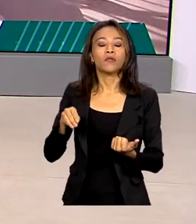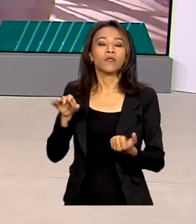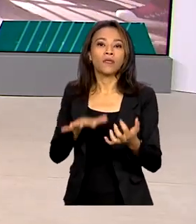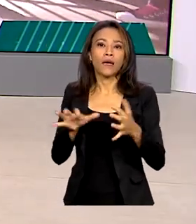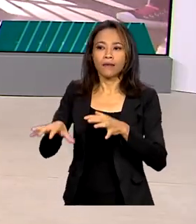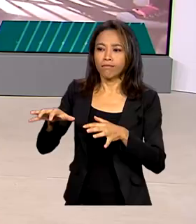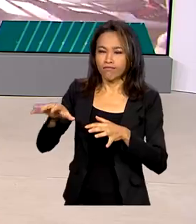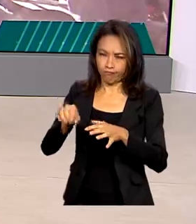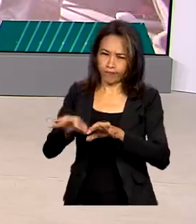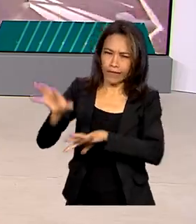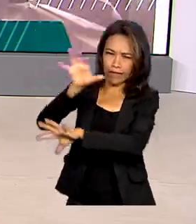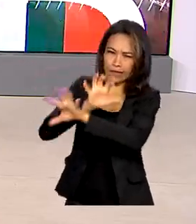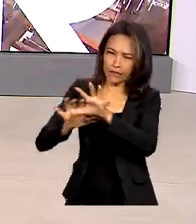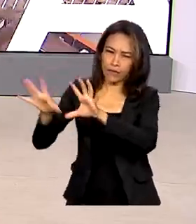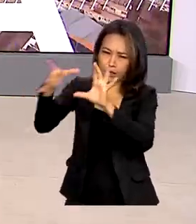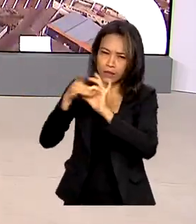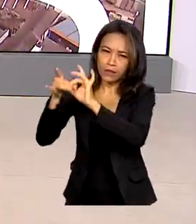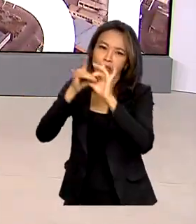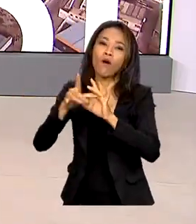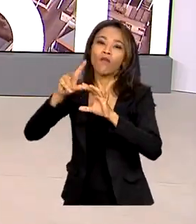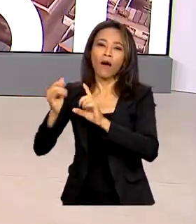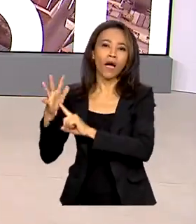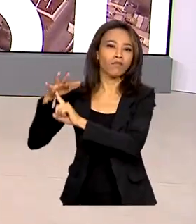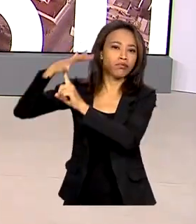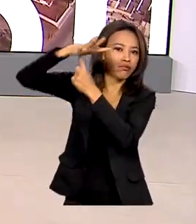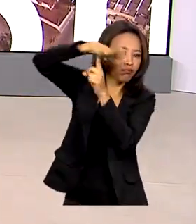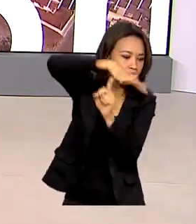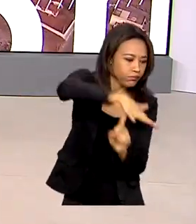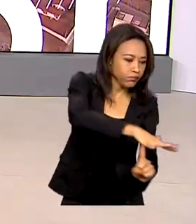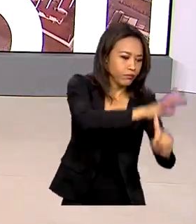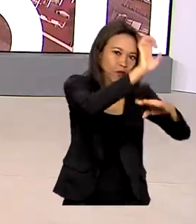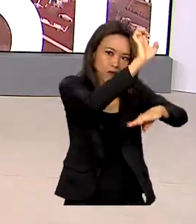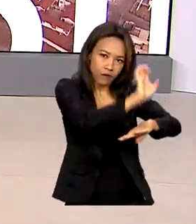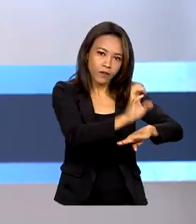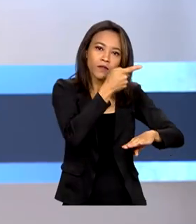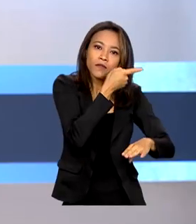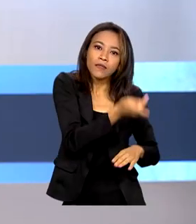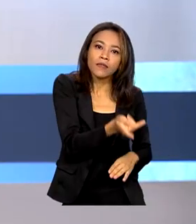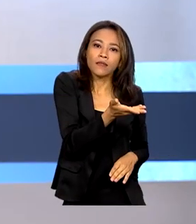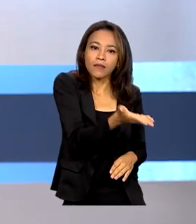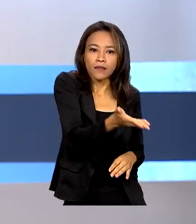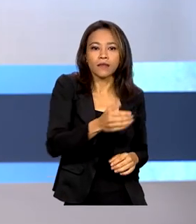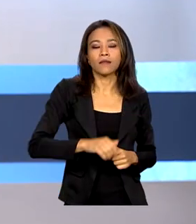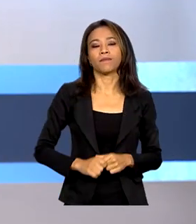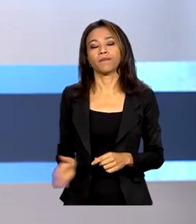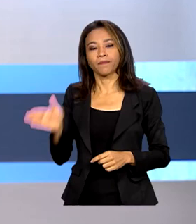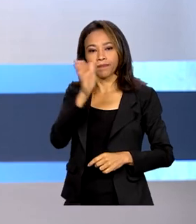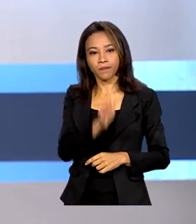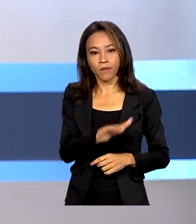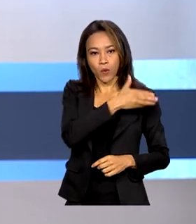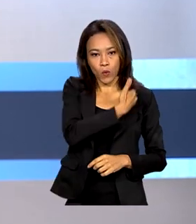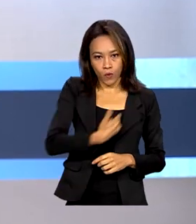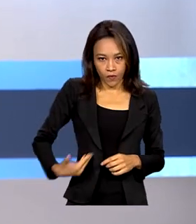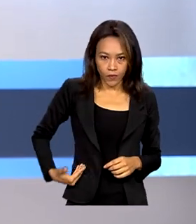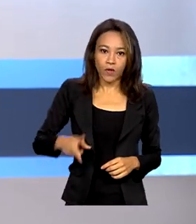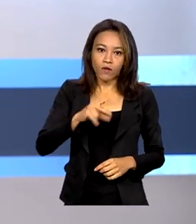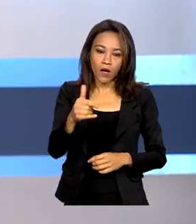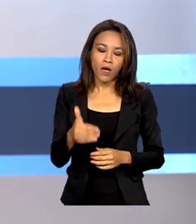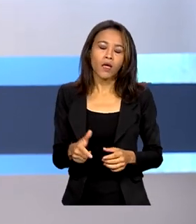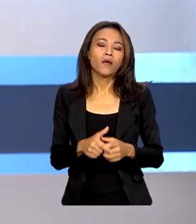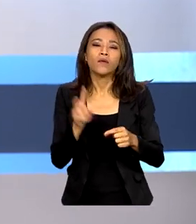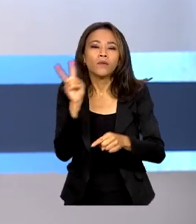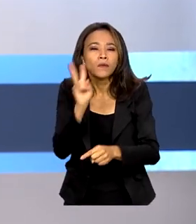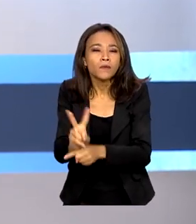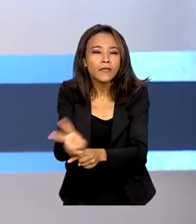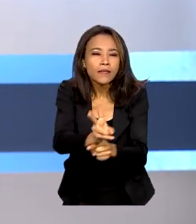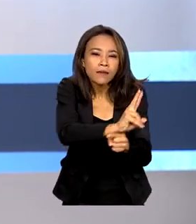presidente Lula, vai hoje fazer um sobrevoo na região e visitar o Estado. O governo vai aumentar a fiscalização e